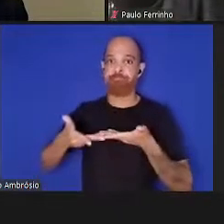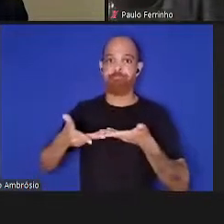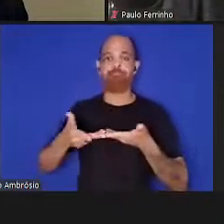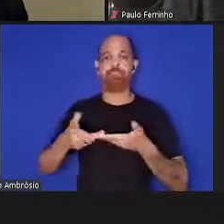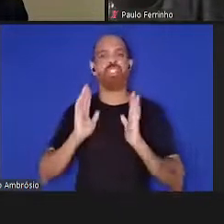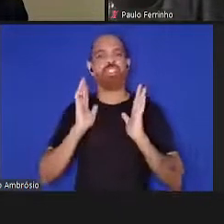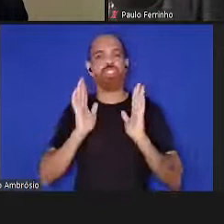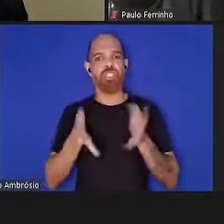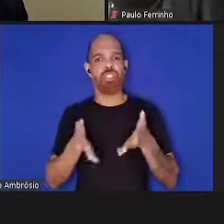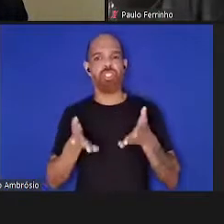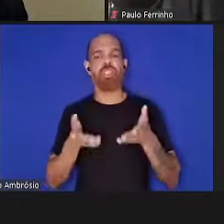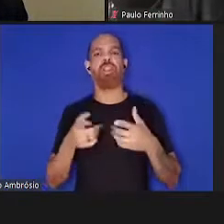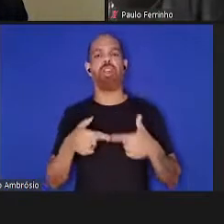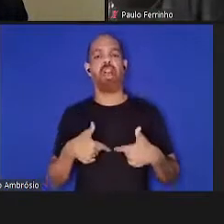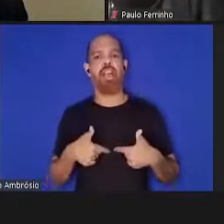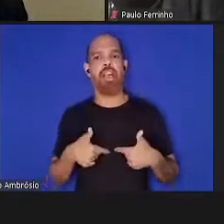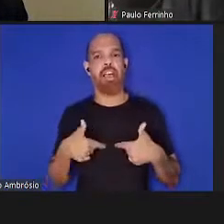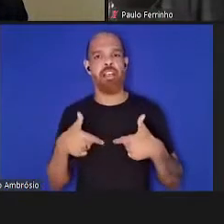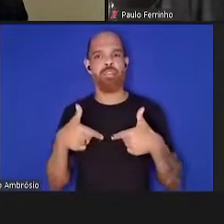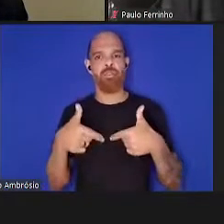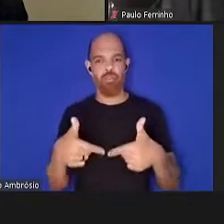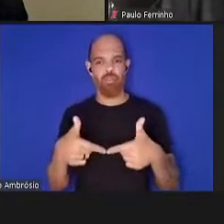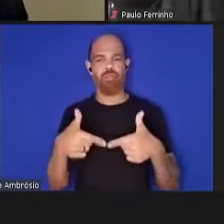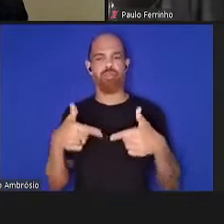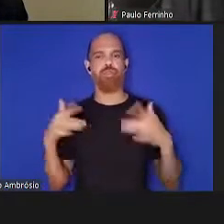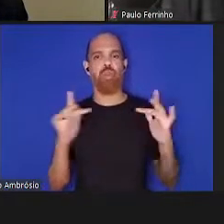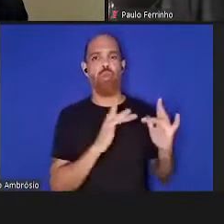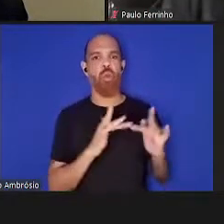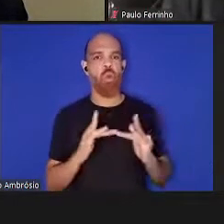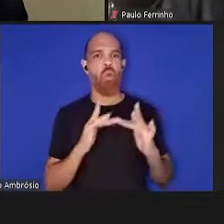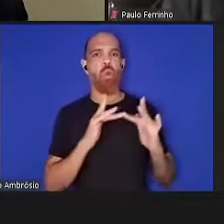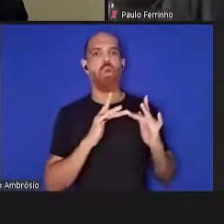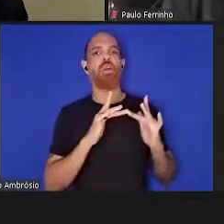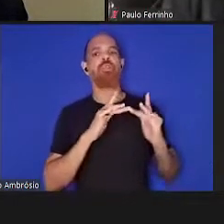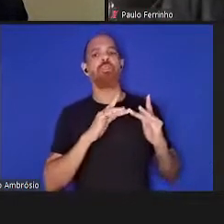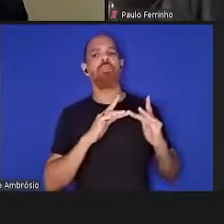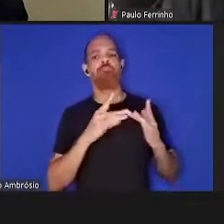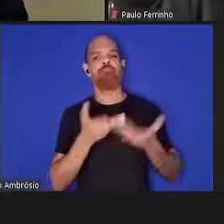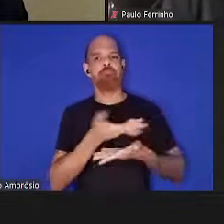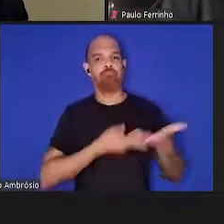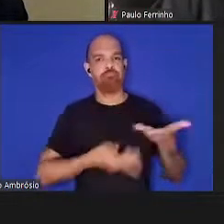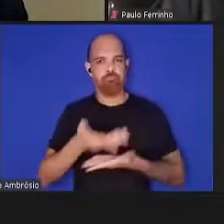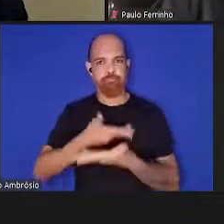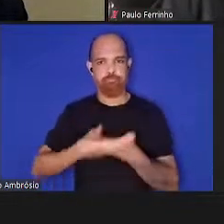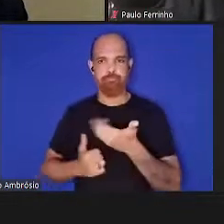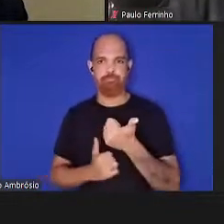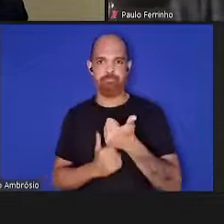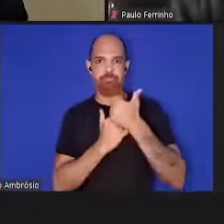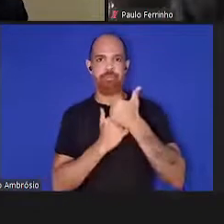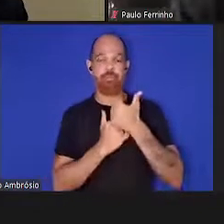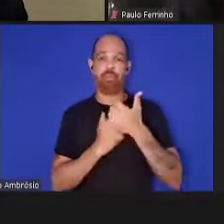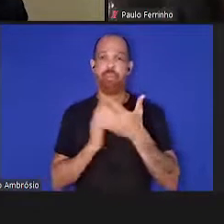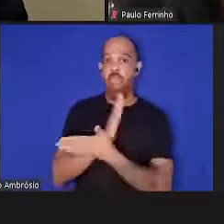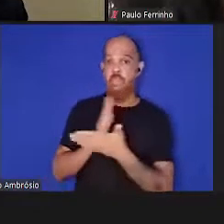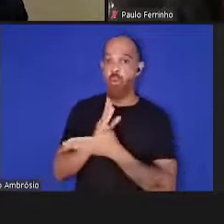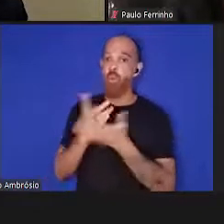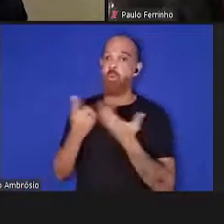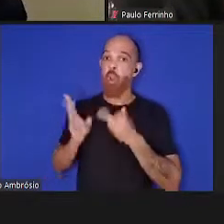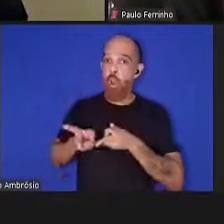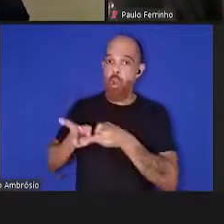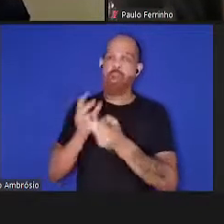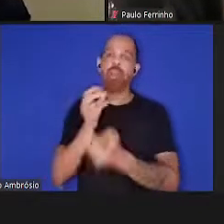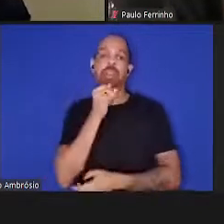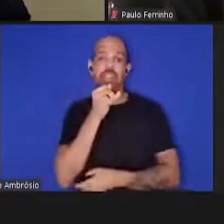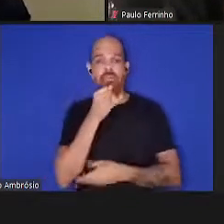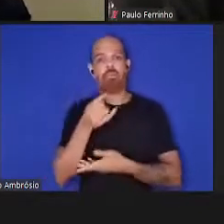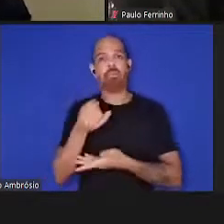também, já também tivemos várias formas de colaboração. Algumas em curso ainda, por exemplo, partilhamos com a